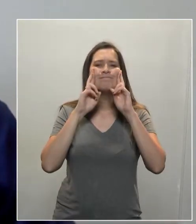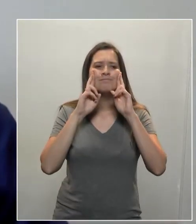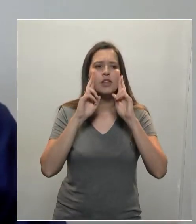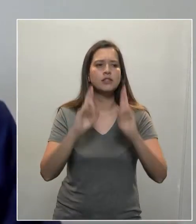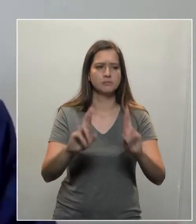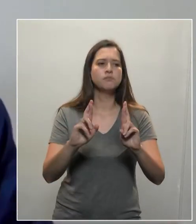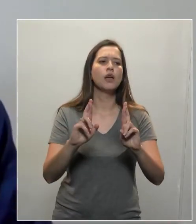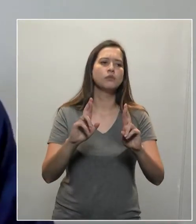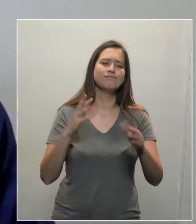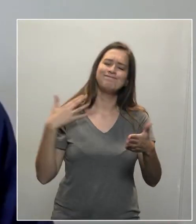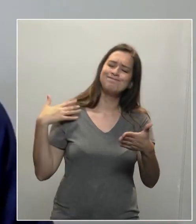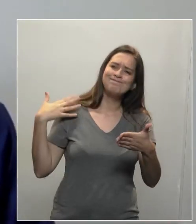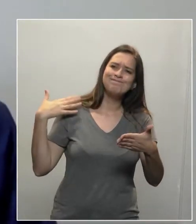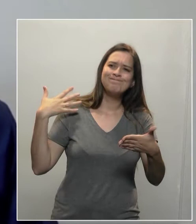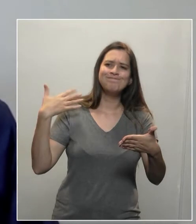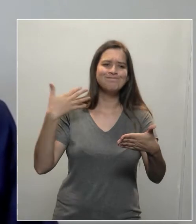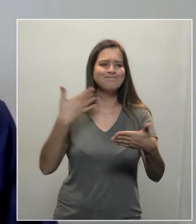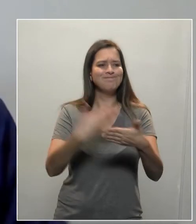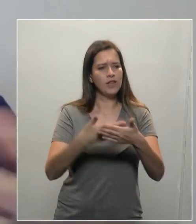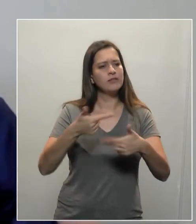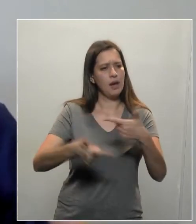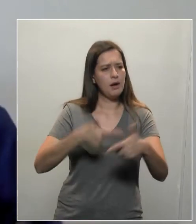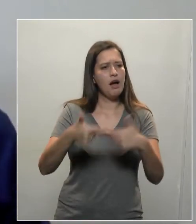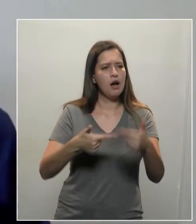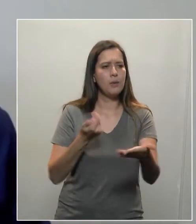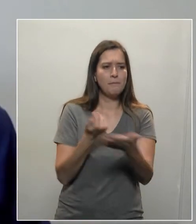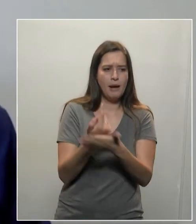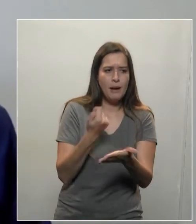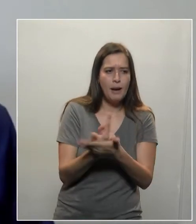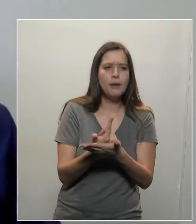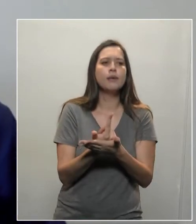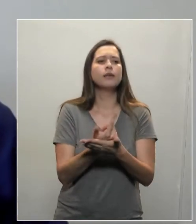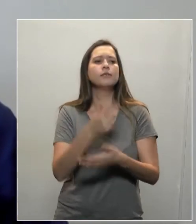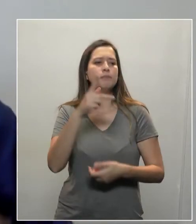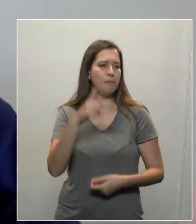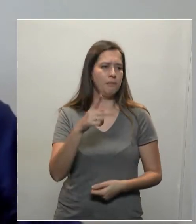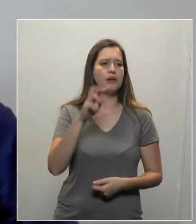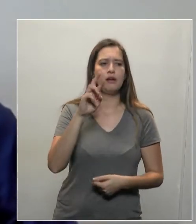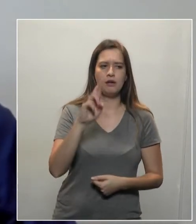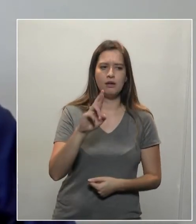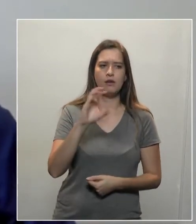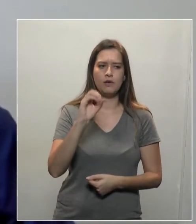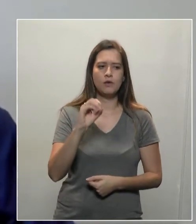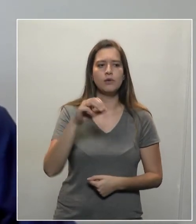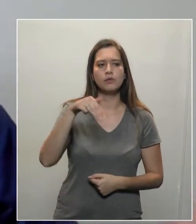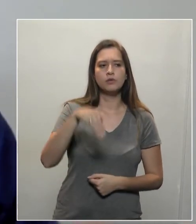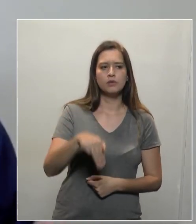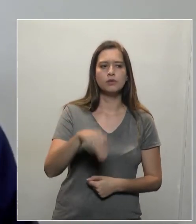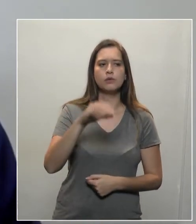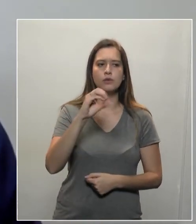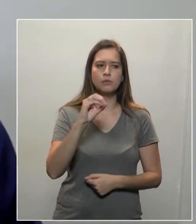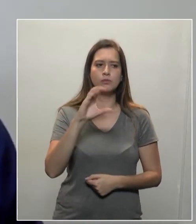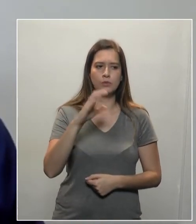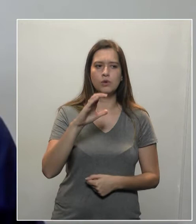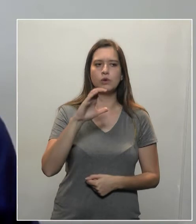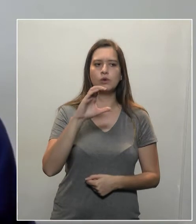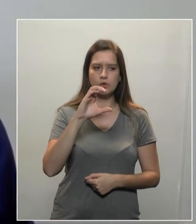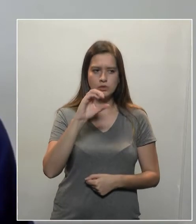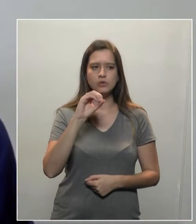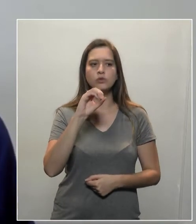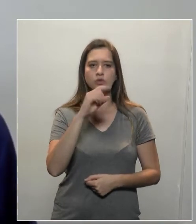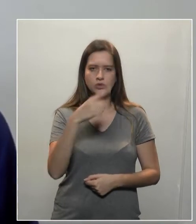promoções, progressões, adicional por tempo de serviço. Estão suspensos, o que é um absurdo.